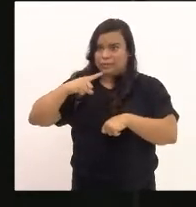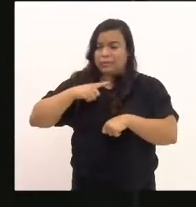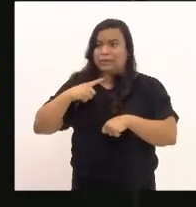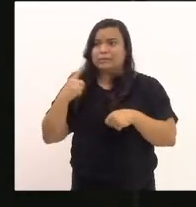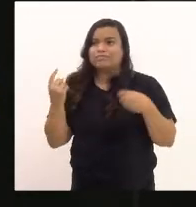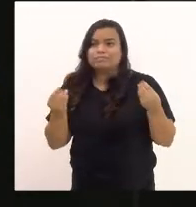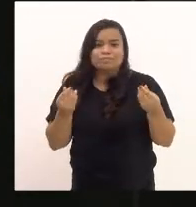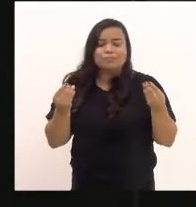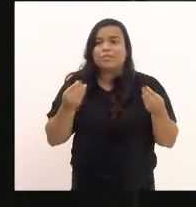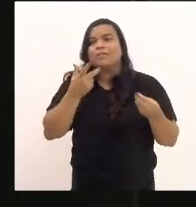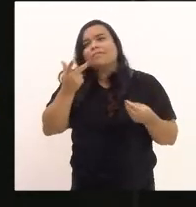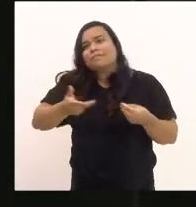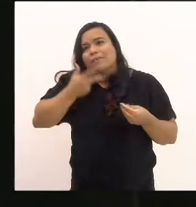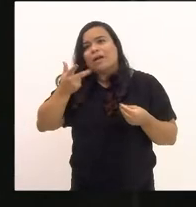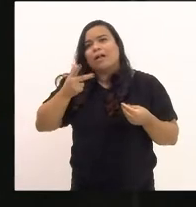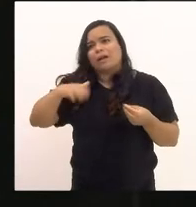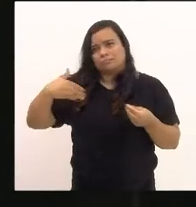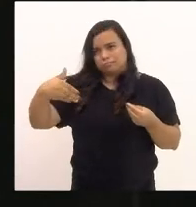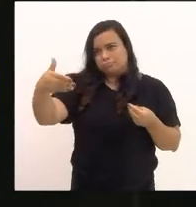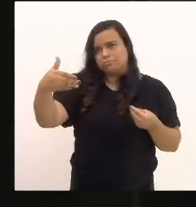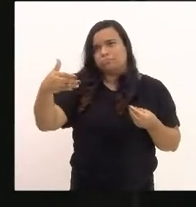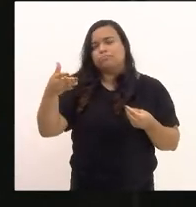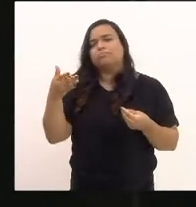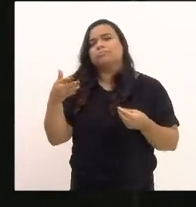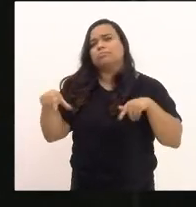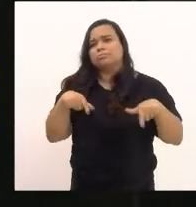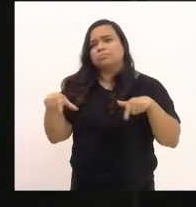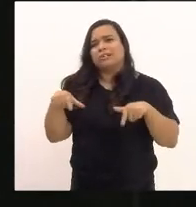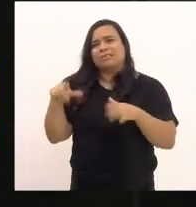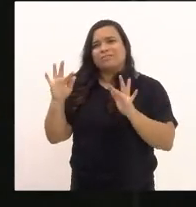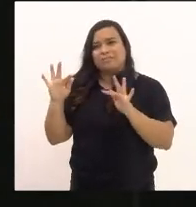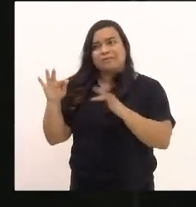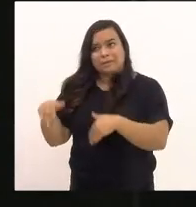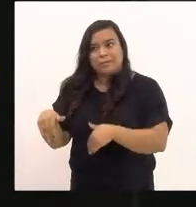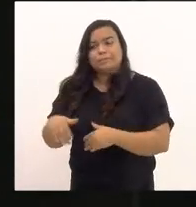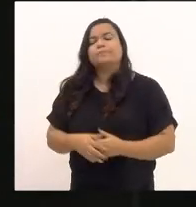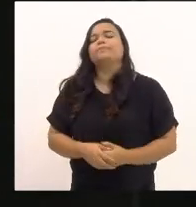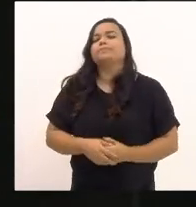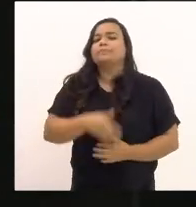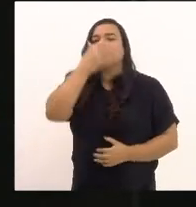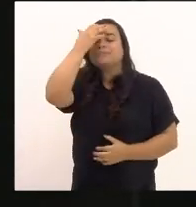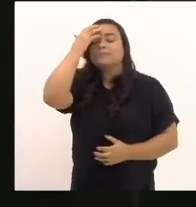falar no expediente dessa casa,